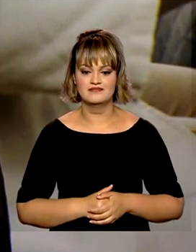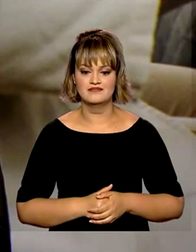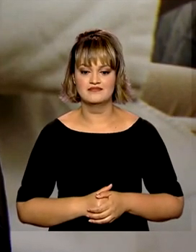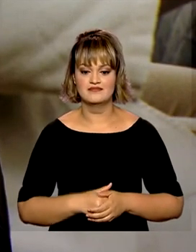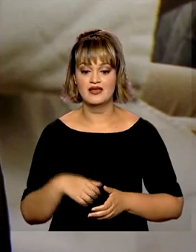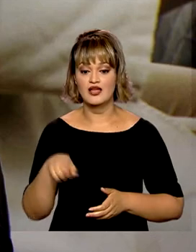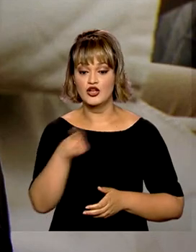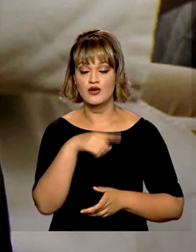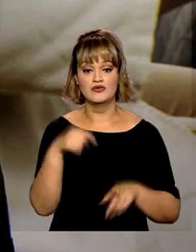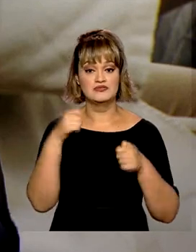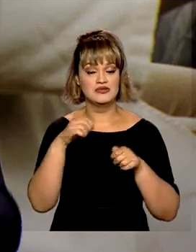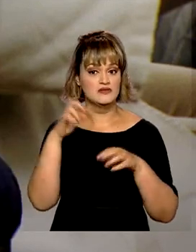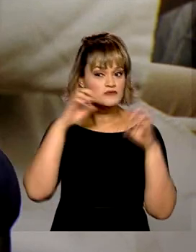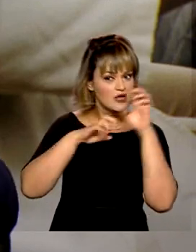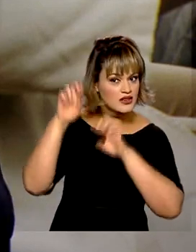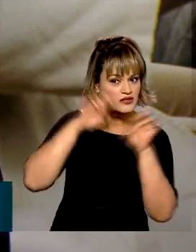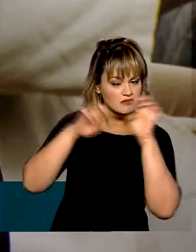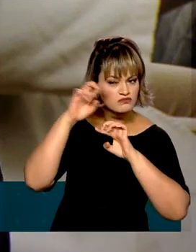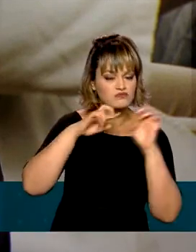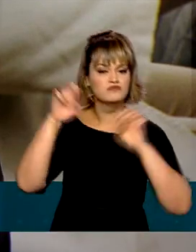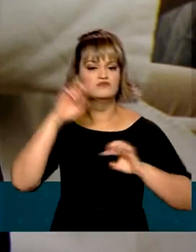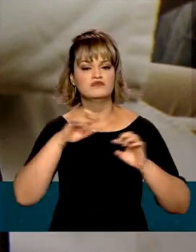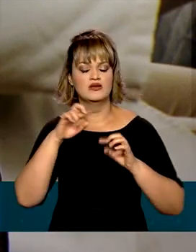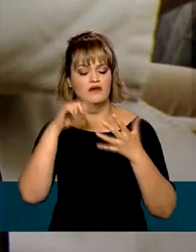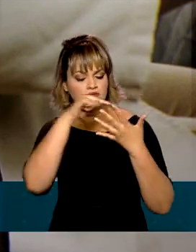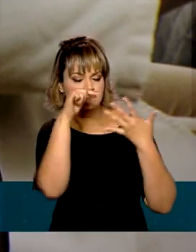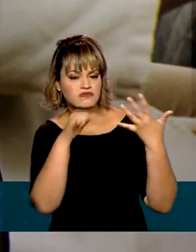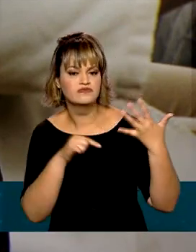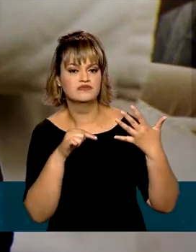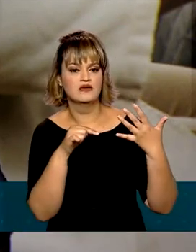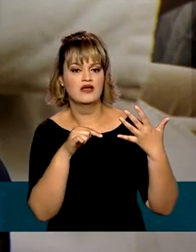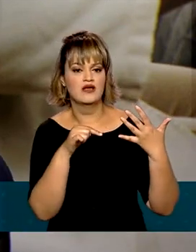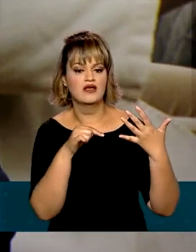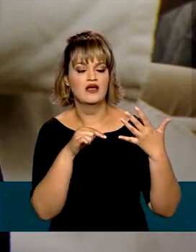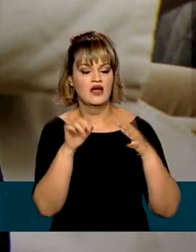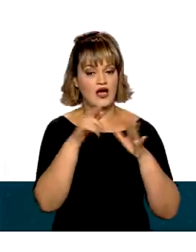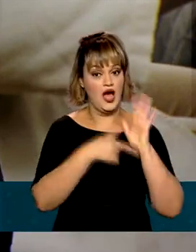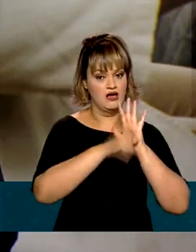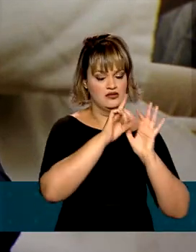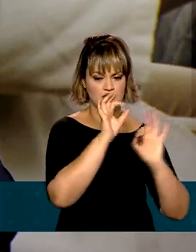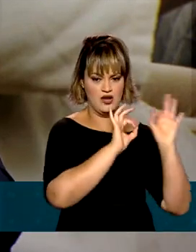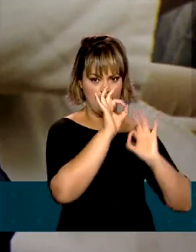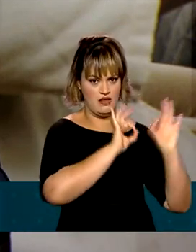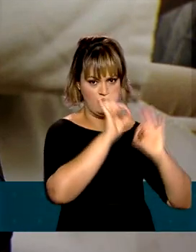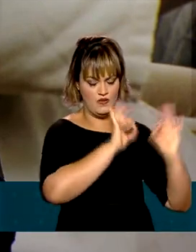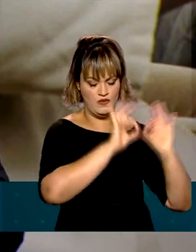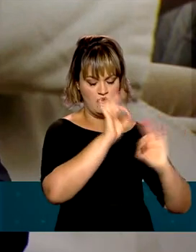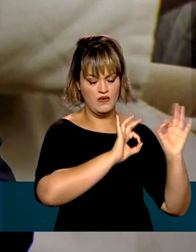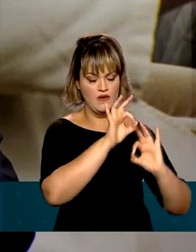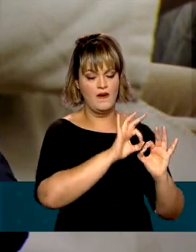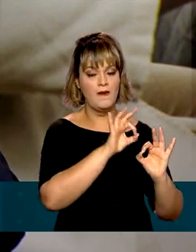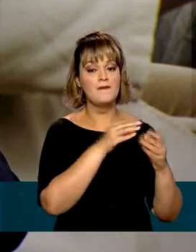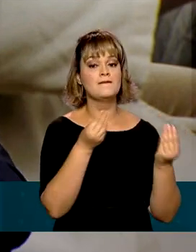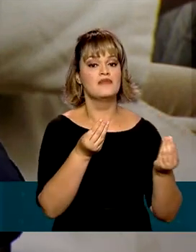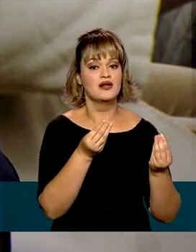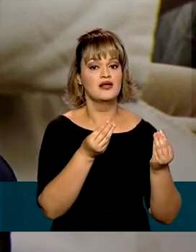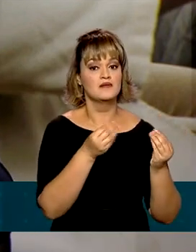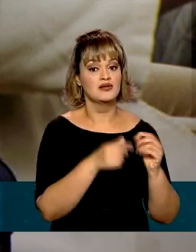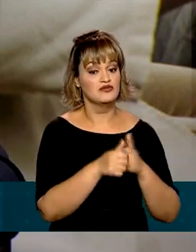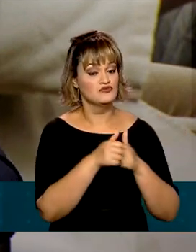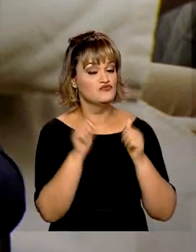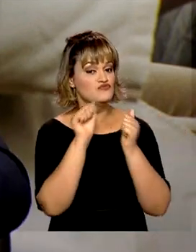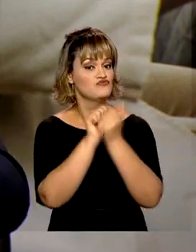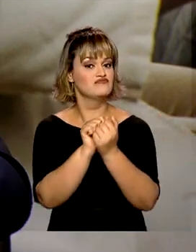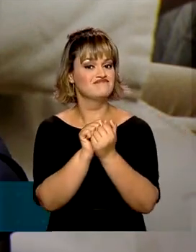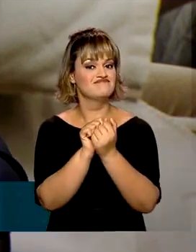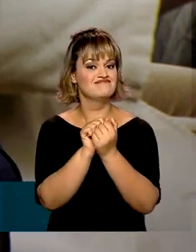Precisamos monitorar. Então, um conjunto de indicadores foi elaborado para que nós possamos estar juntos,